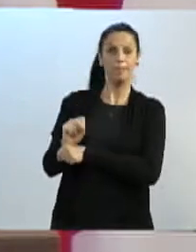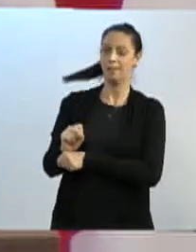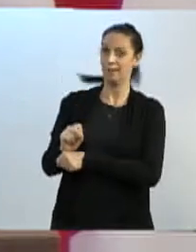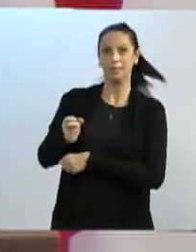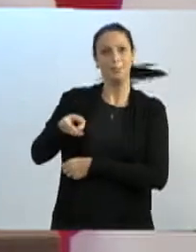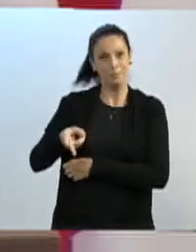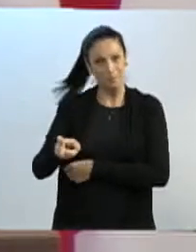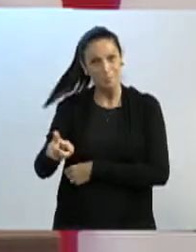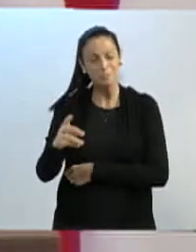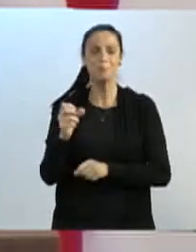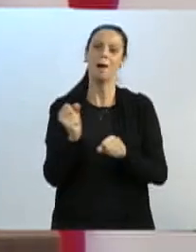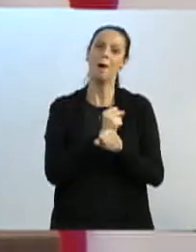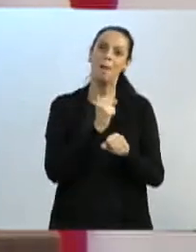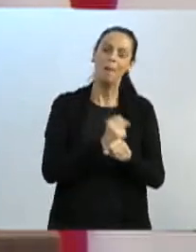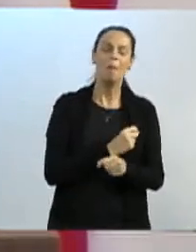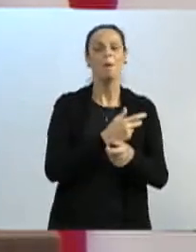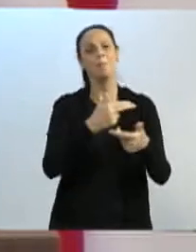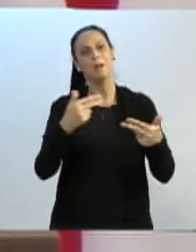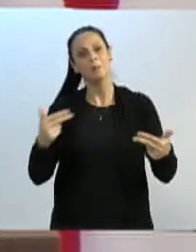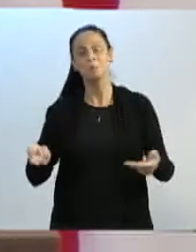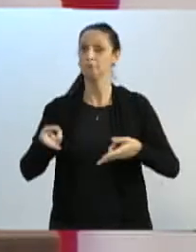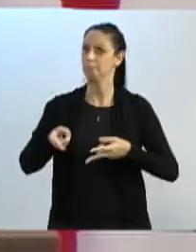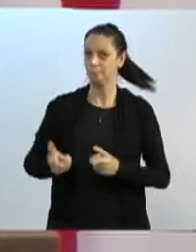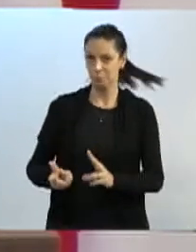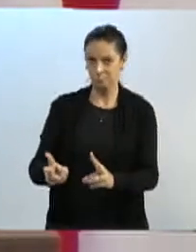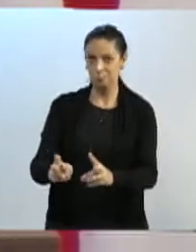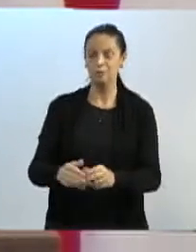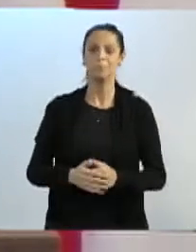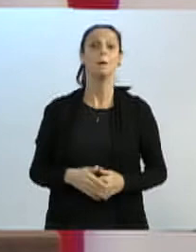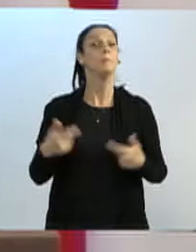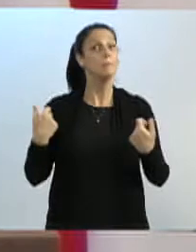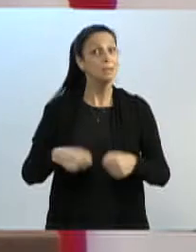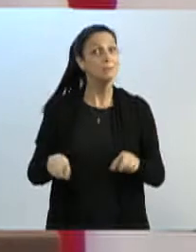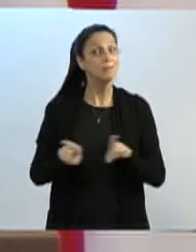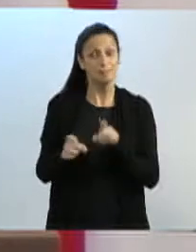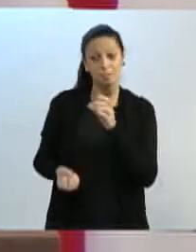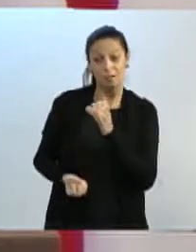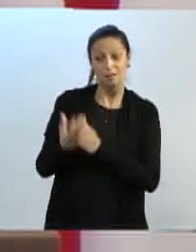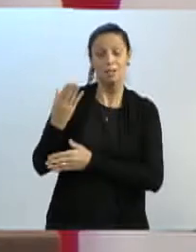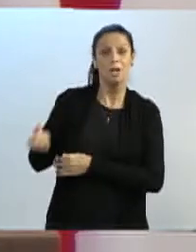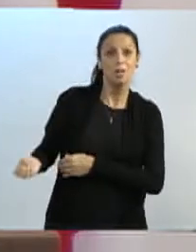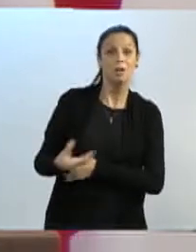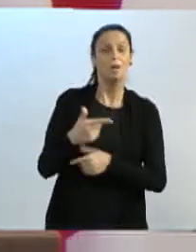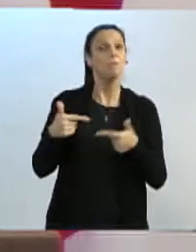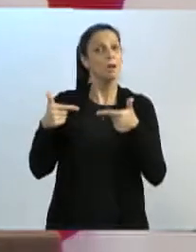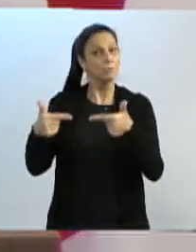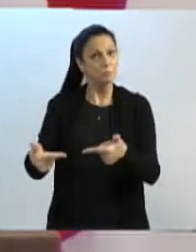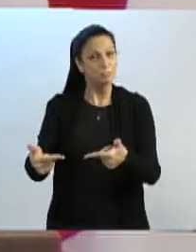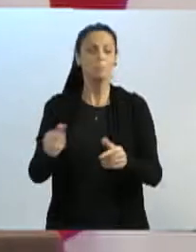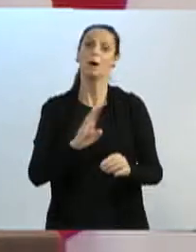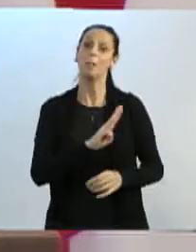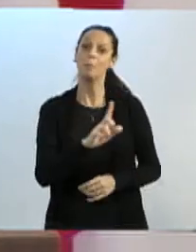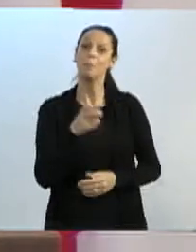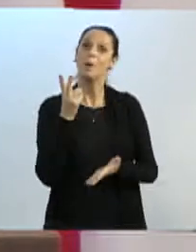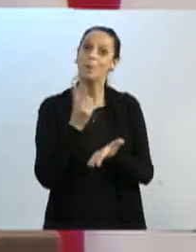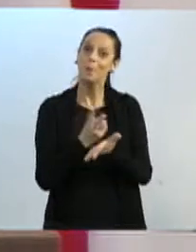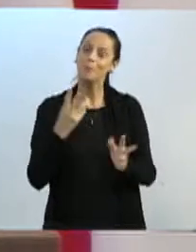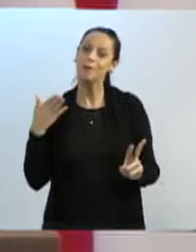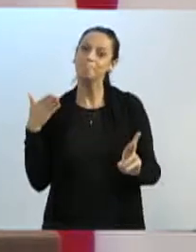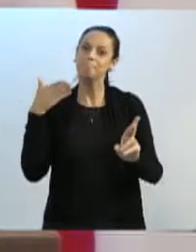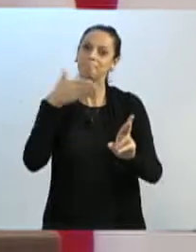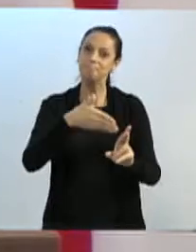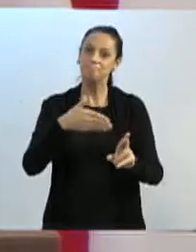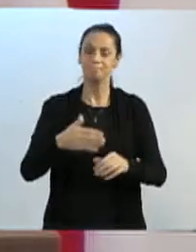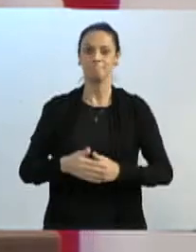outras ações que precisam ser implementadas para que Blumenau continue sendo uma cidade de referência. E eu